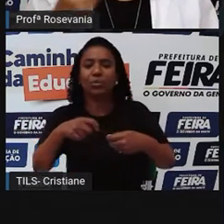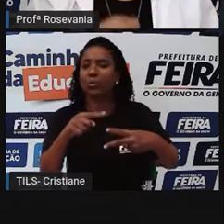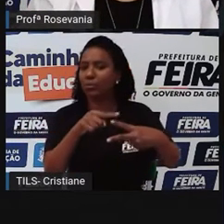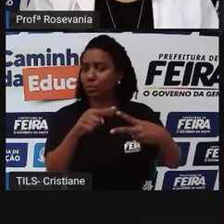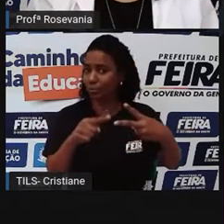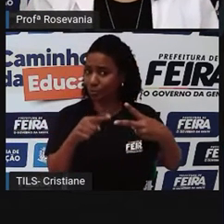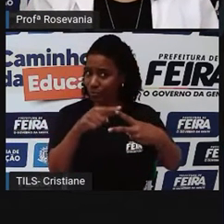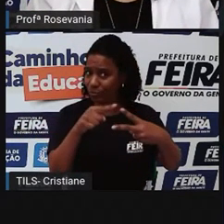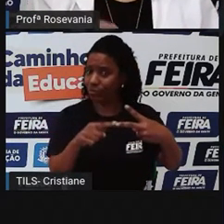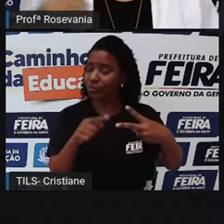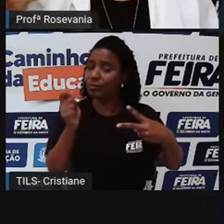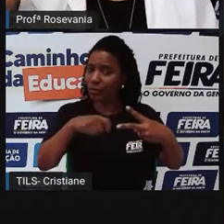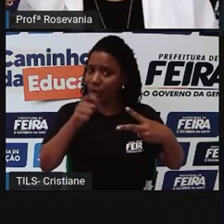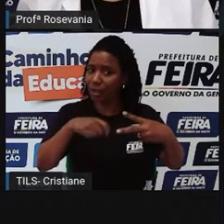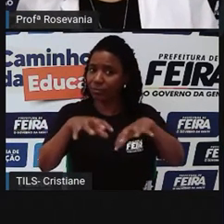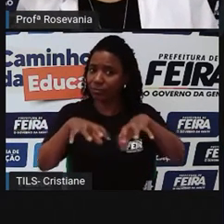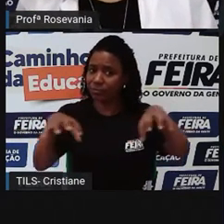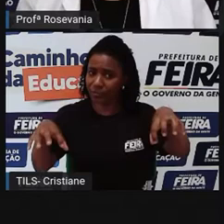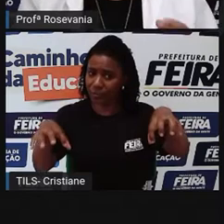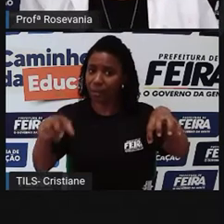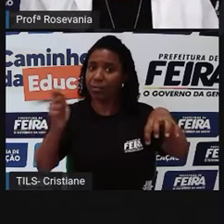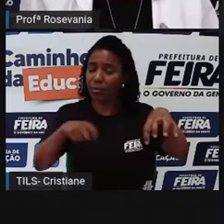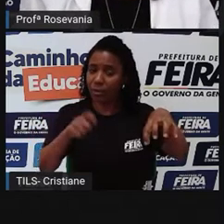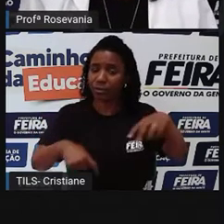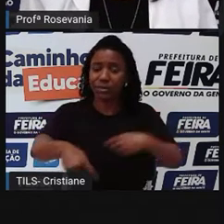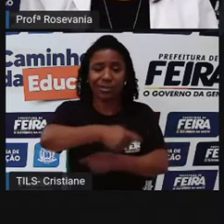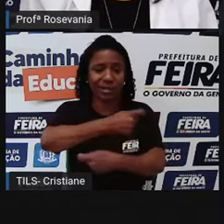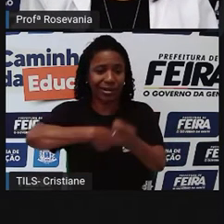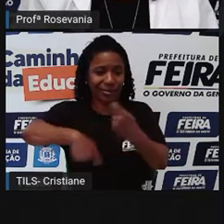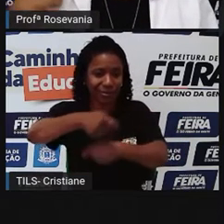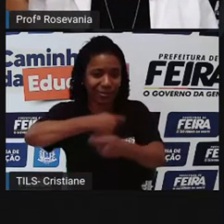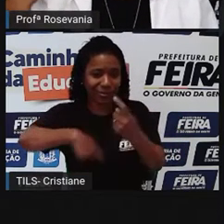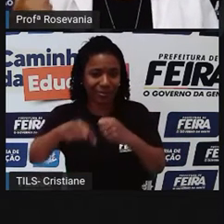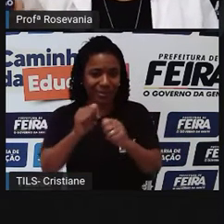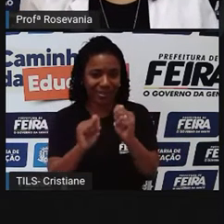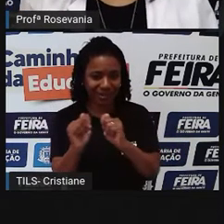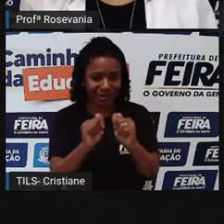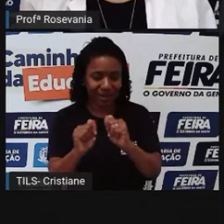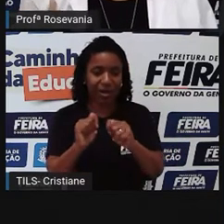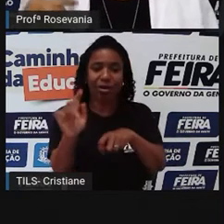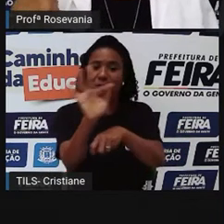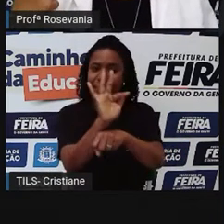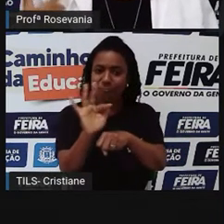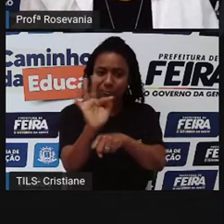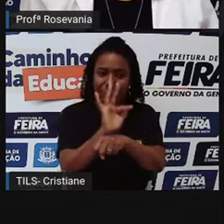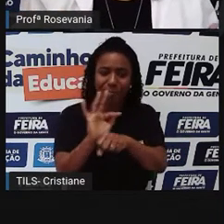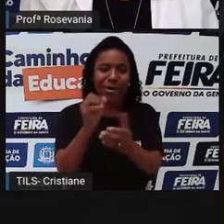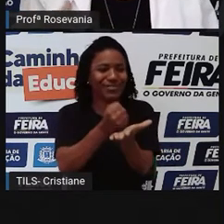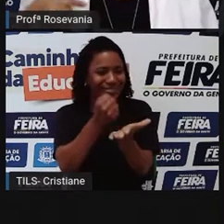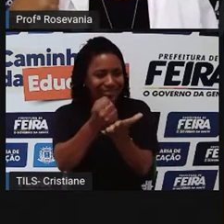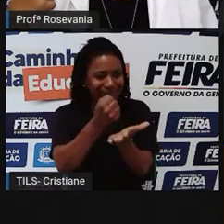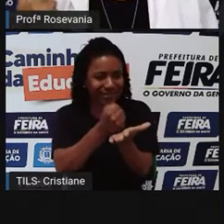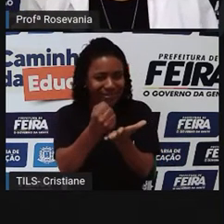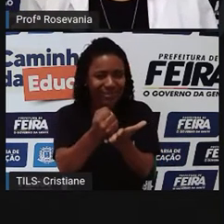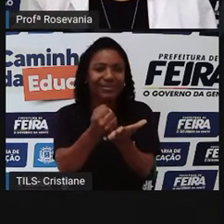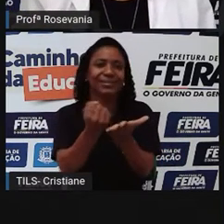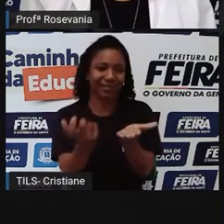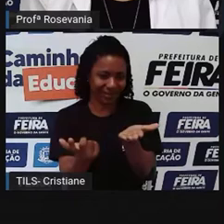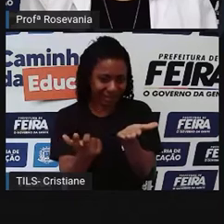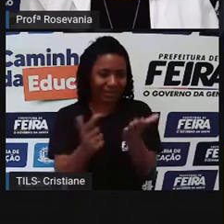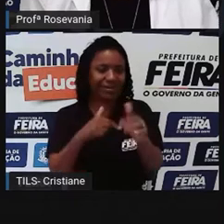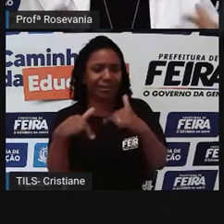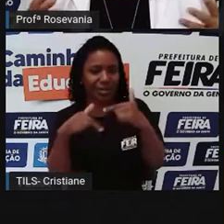né? Ele está relacionado à economia formal, legalmente estabelecida, com firma registrada, dentro da lei, pagando